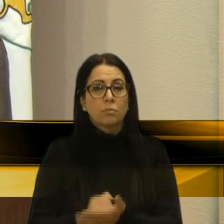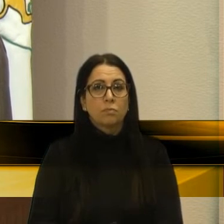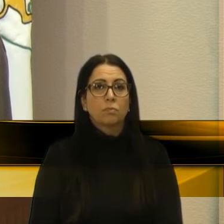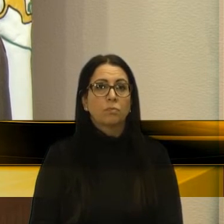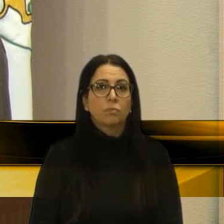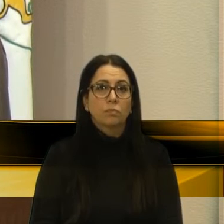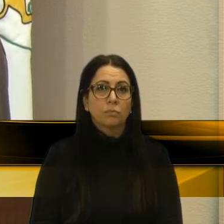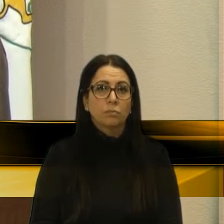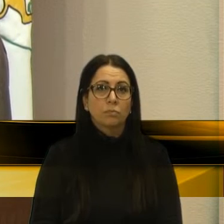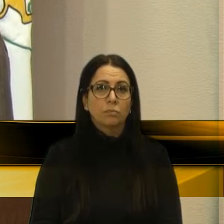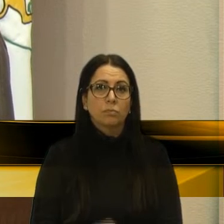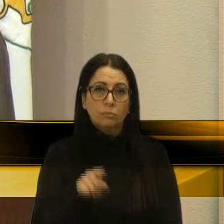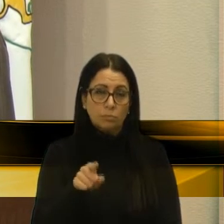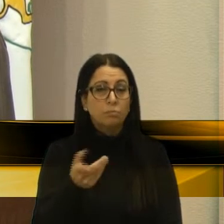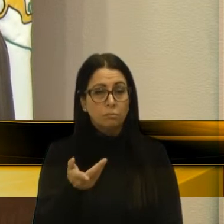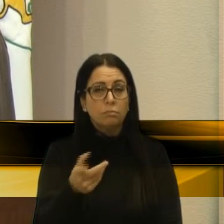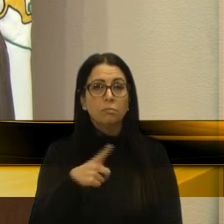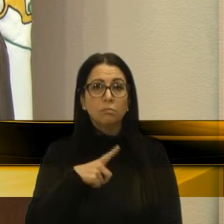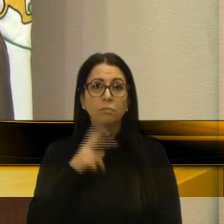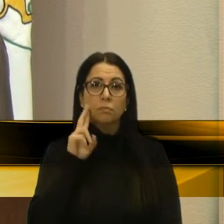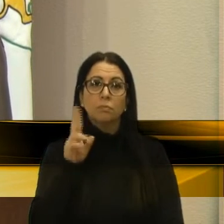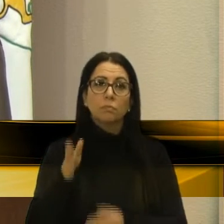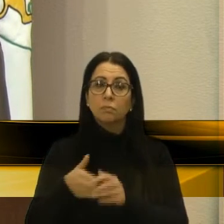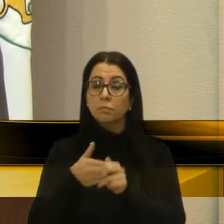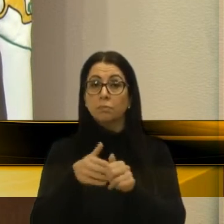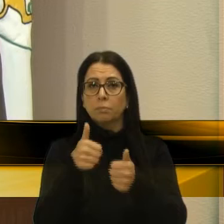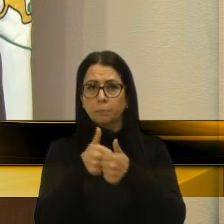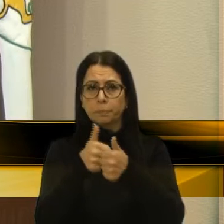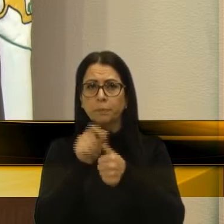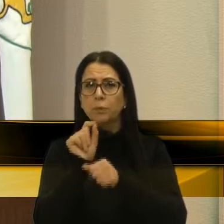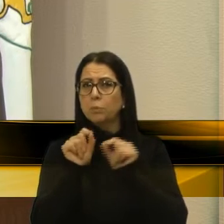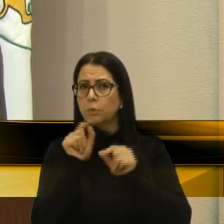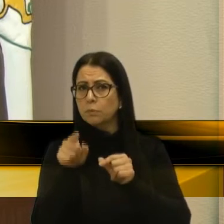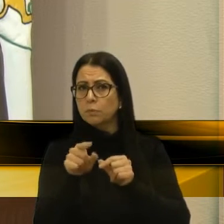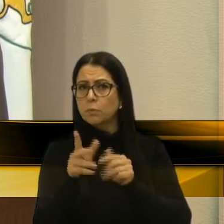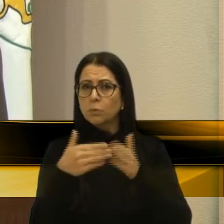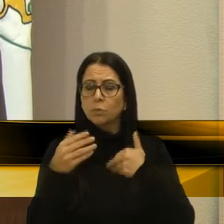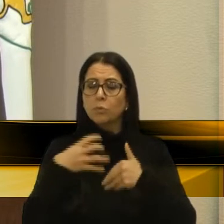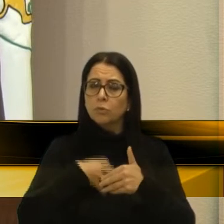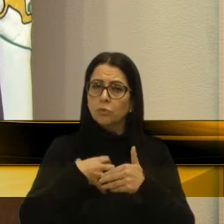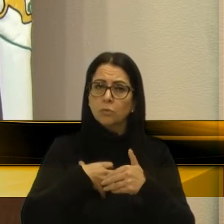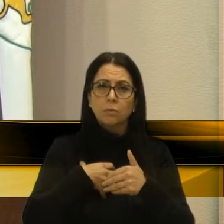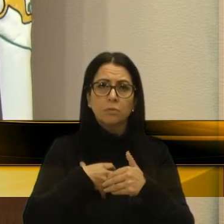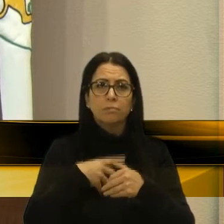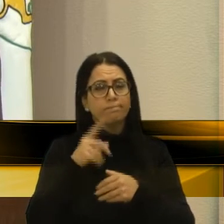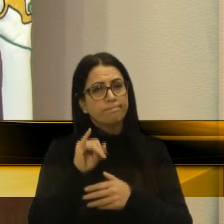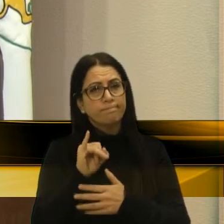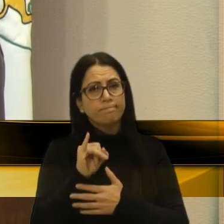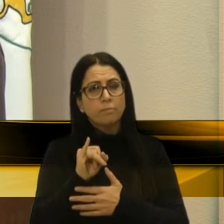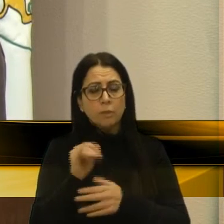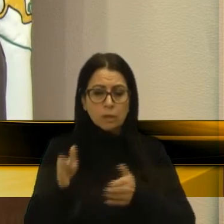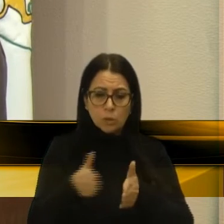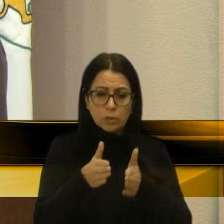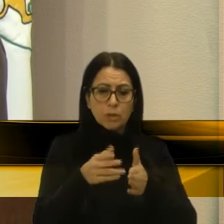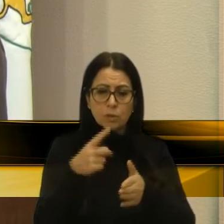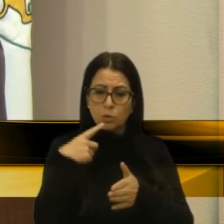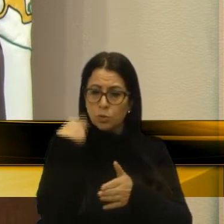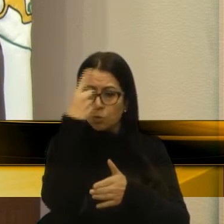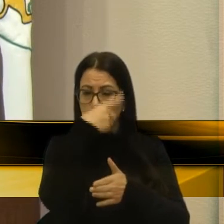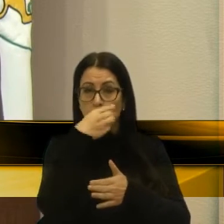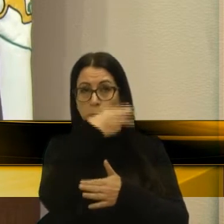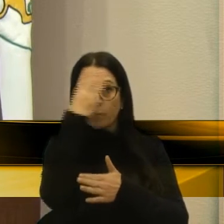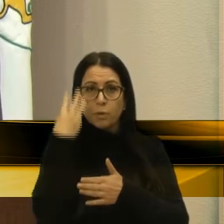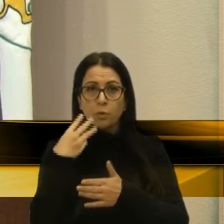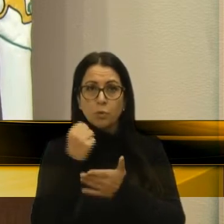Isso aí, temos que ficar acompanhando de perto, essa questão. De qualquer forma, no caso da Estrada dos Romeiros, o